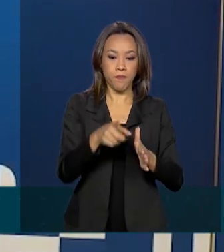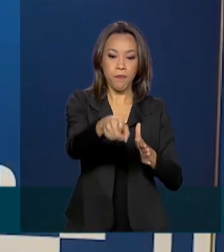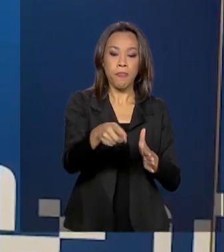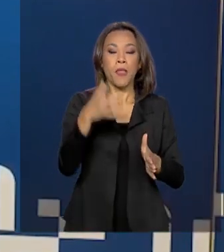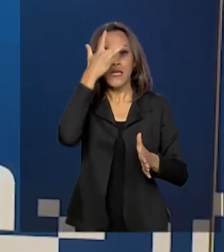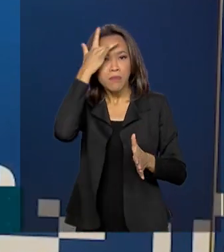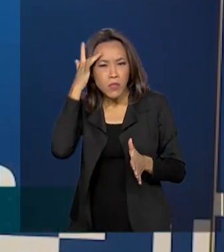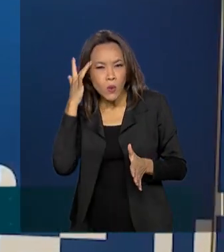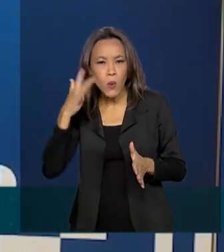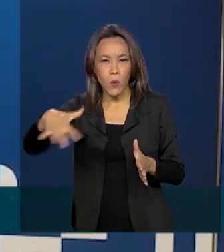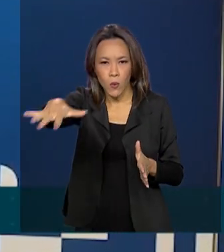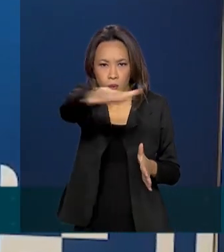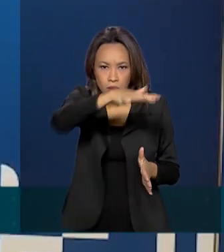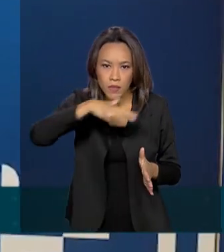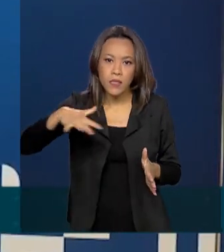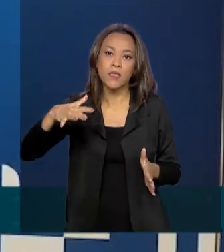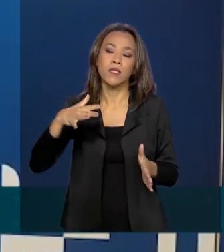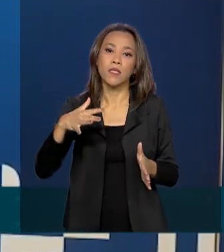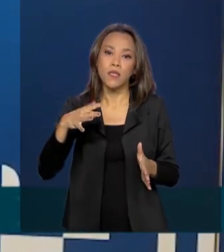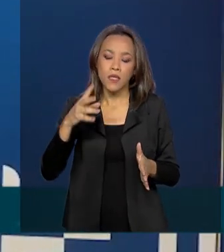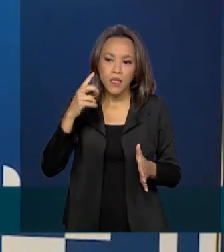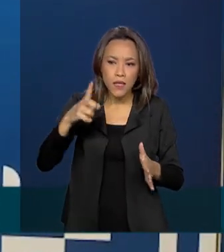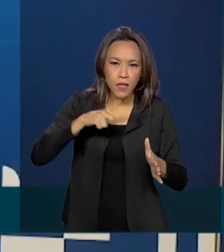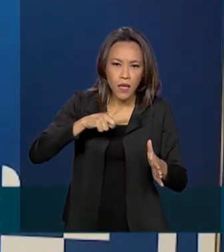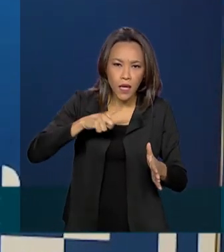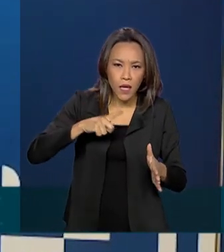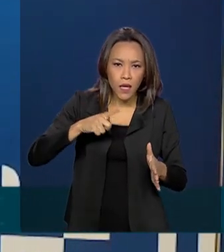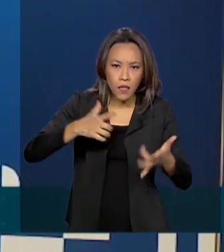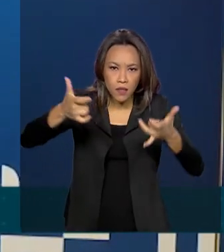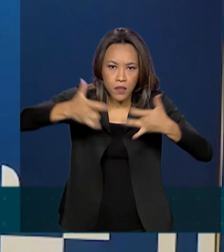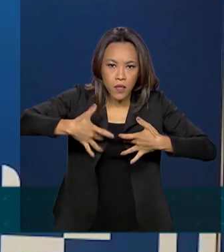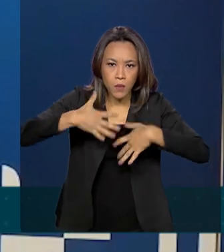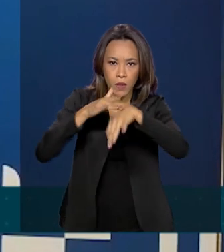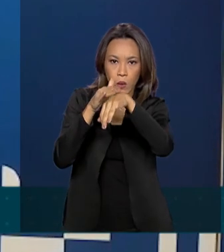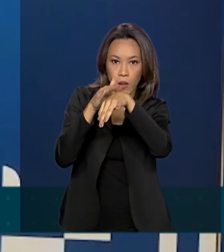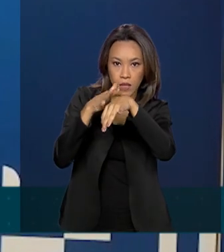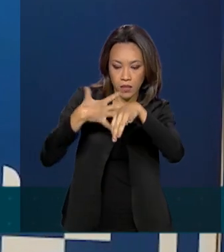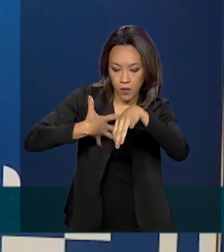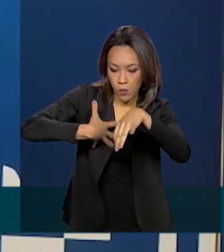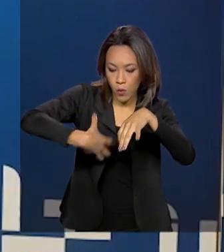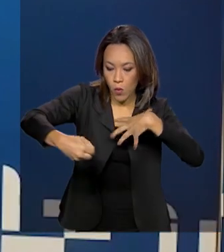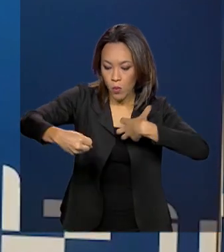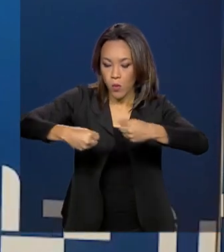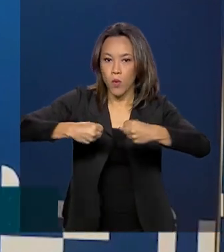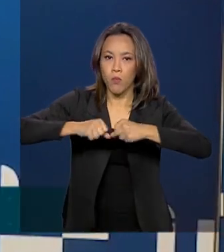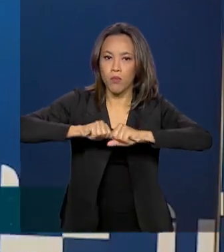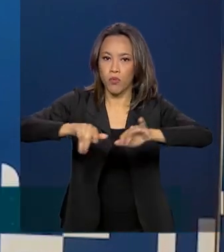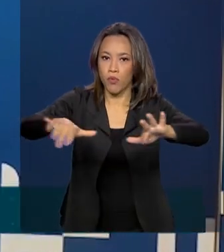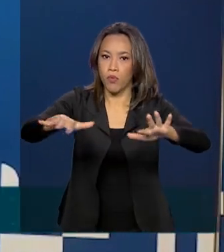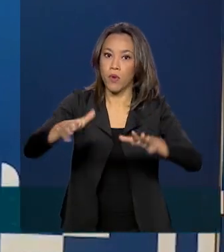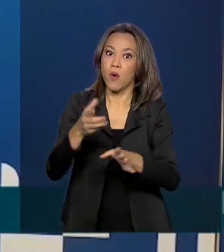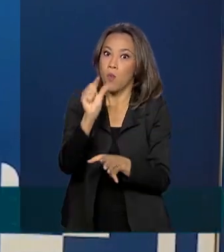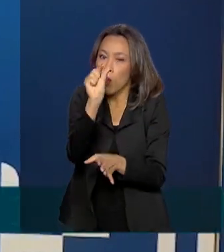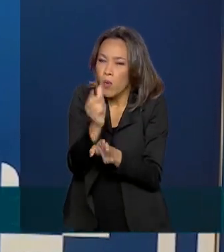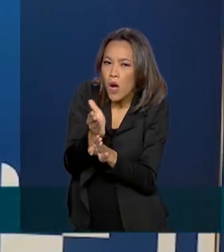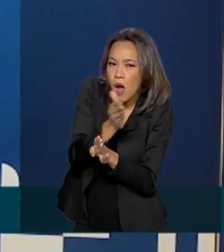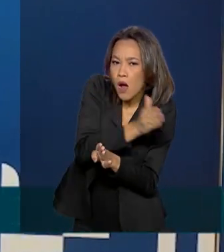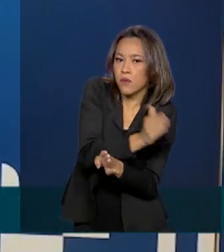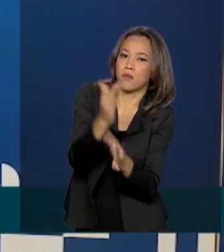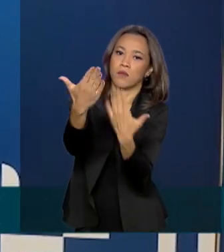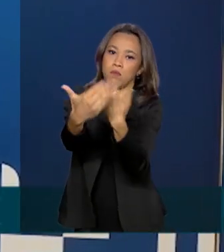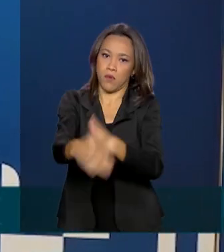que identificarem que possuem uma doença infectocontagiosa até o dia anterior ao dia da prova,